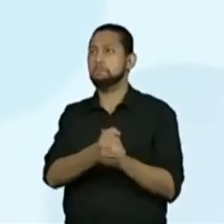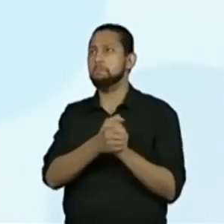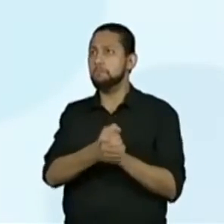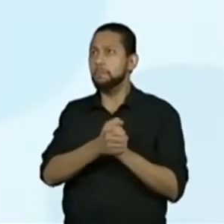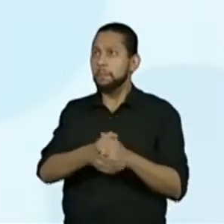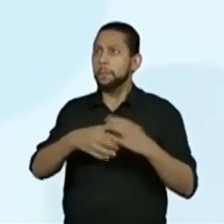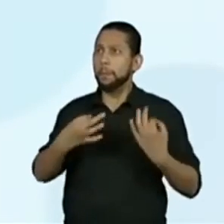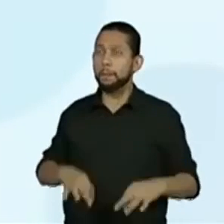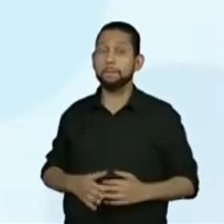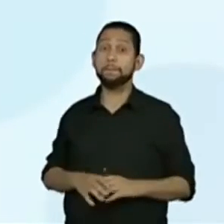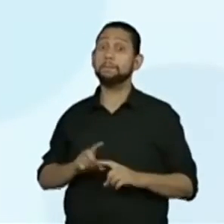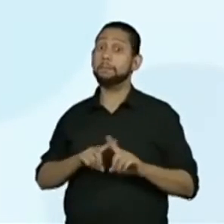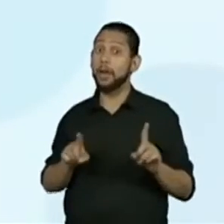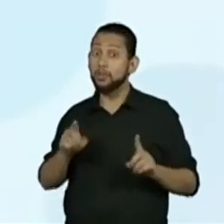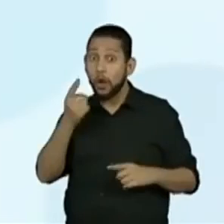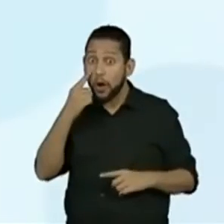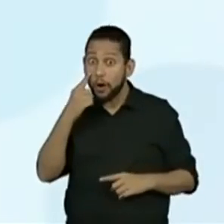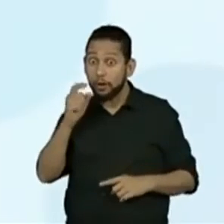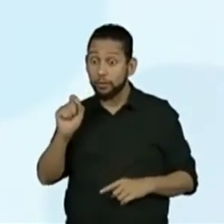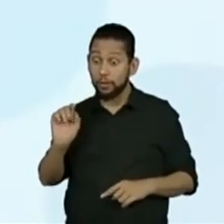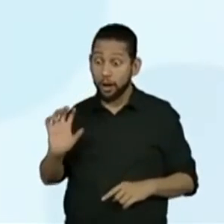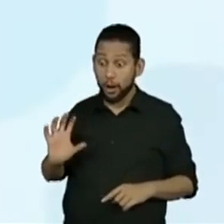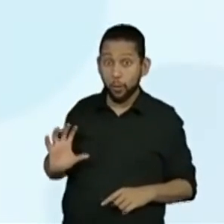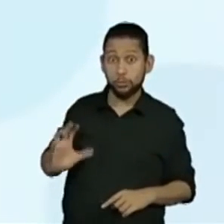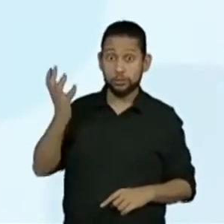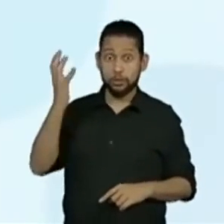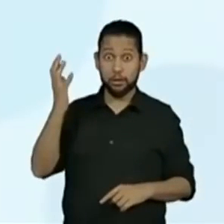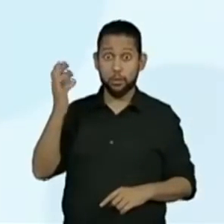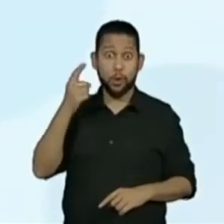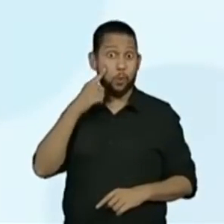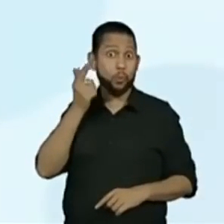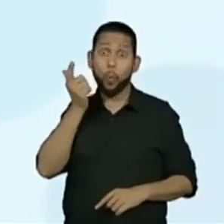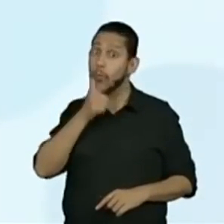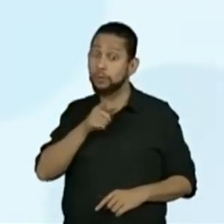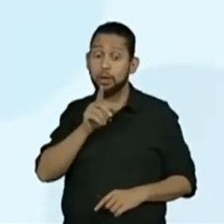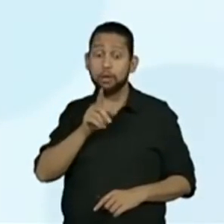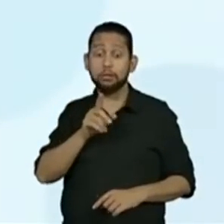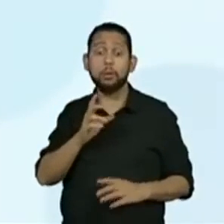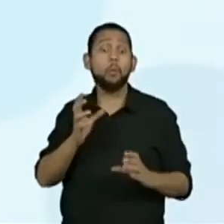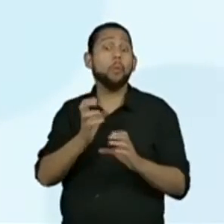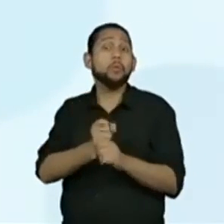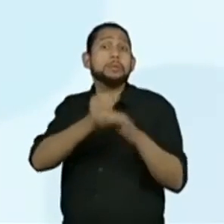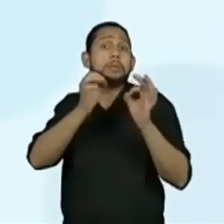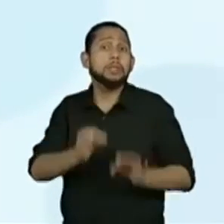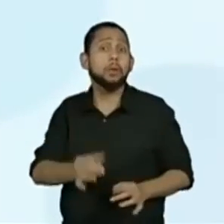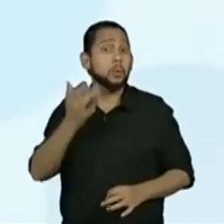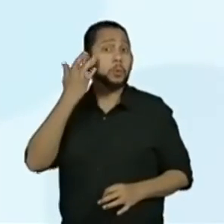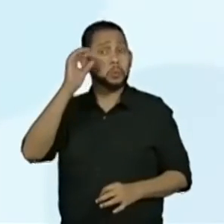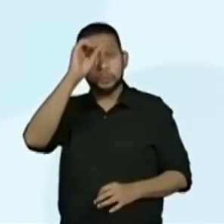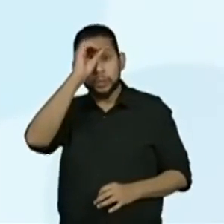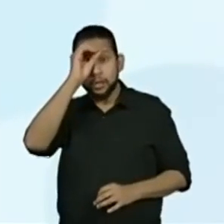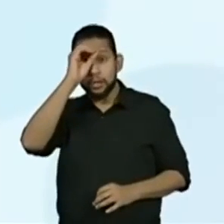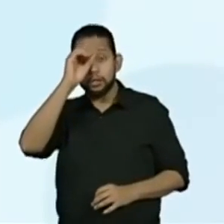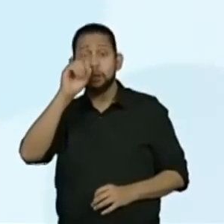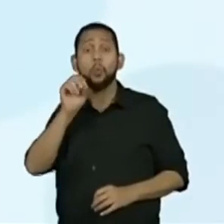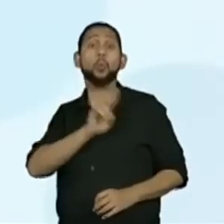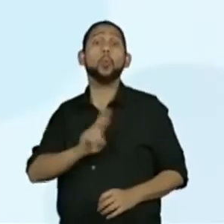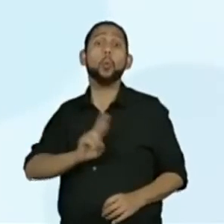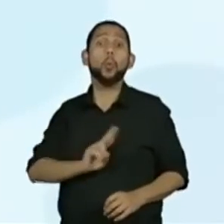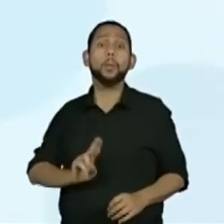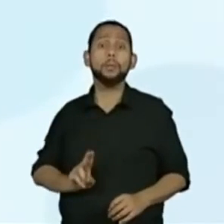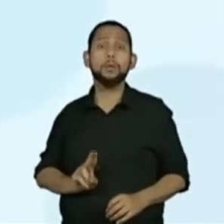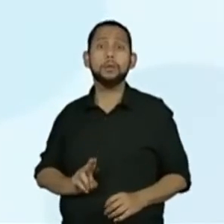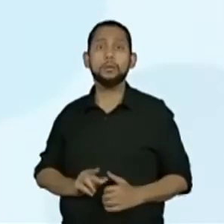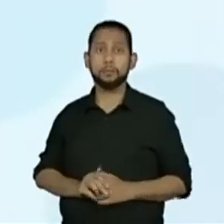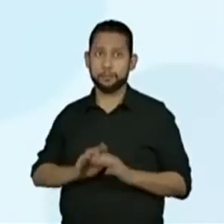Mas o evento que não se pode prever o resultado tem o nome de, vamos lá, vou